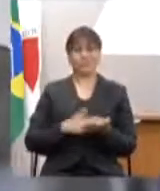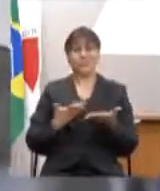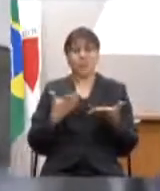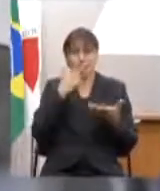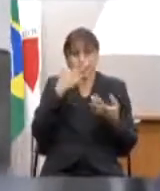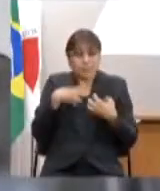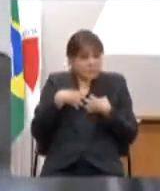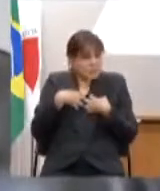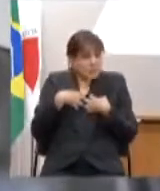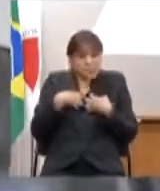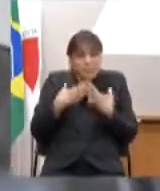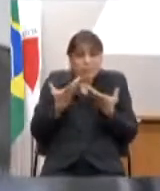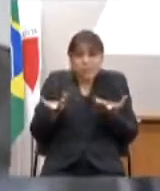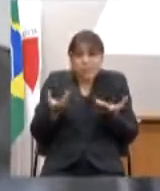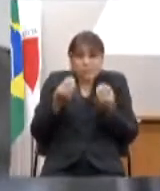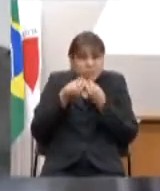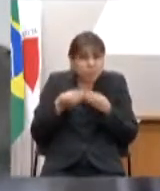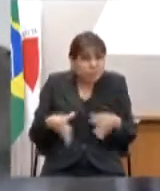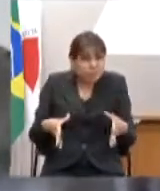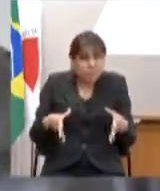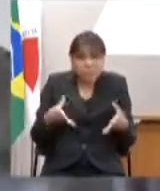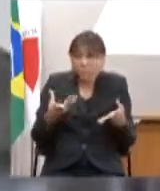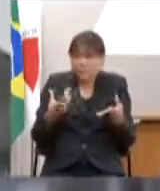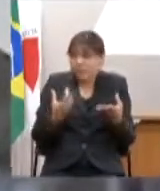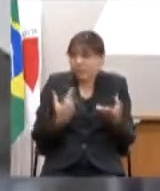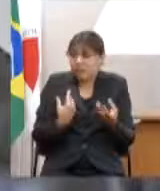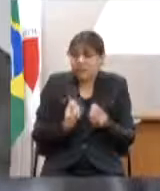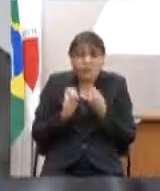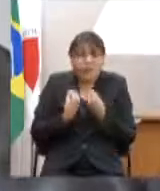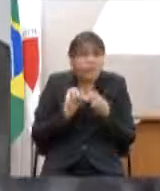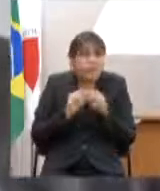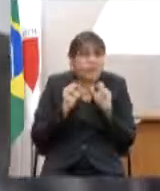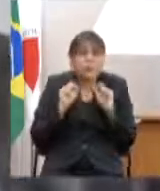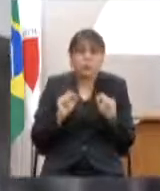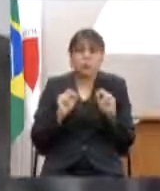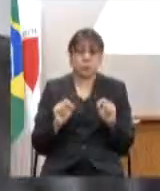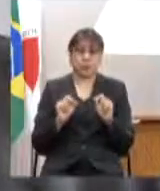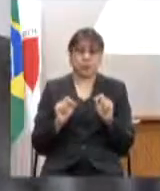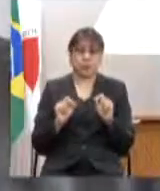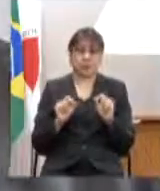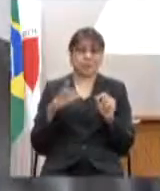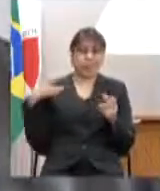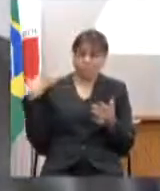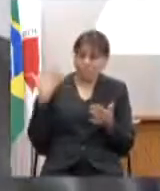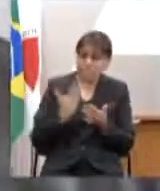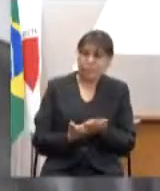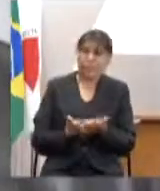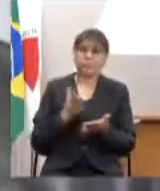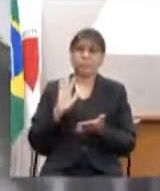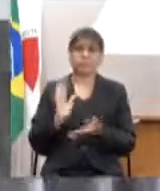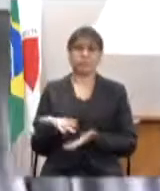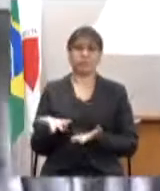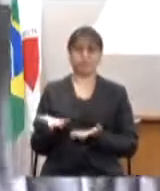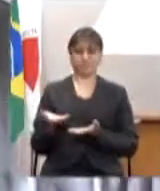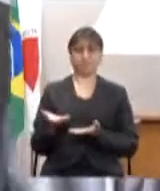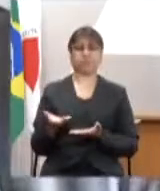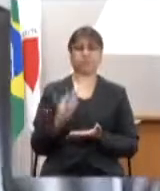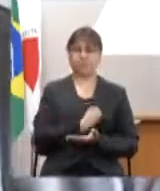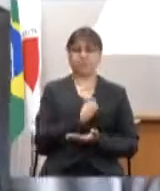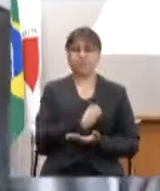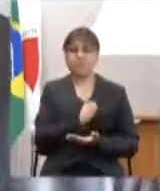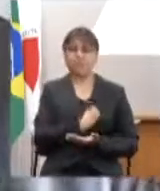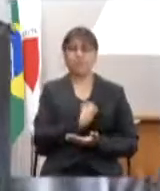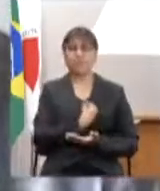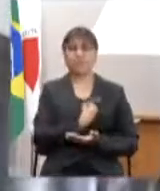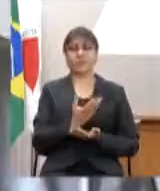de impotência para a gente e a gente pensa até onde está sendo eficaz essa participação que é o